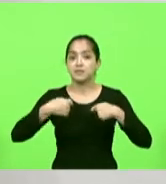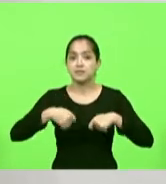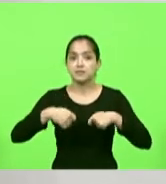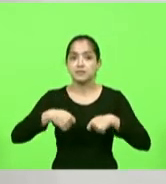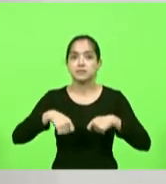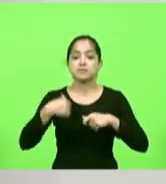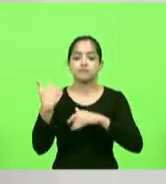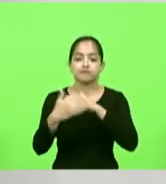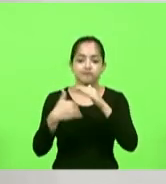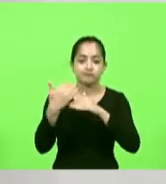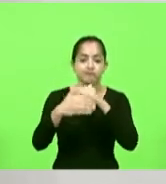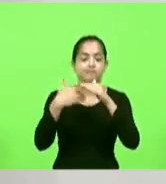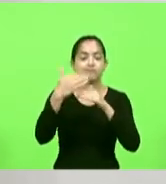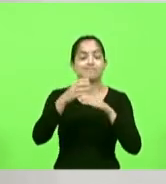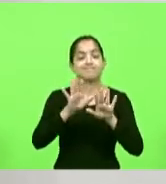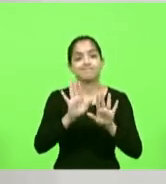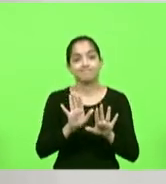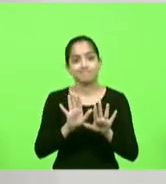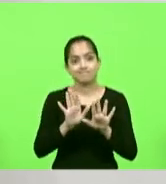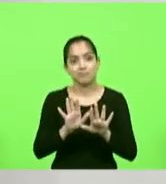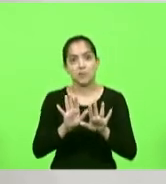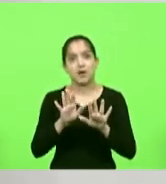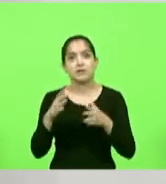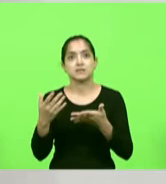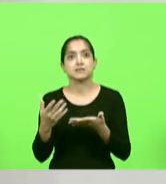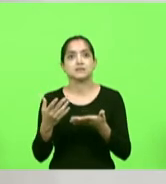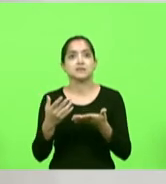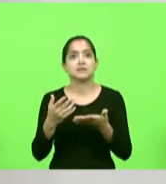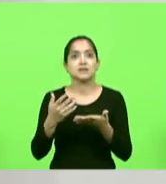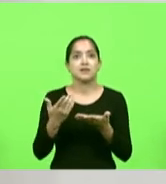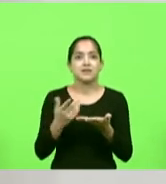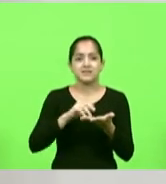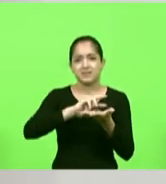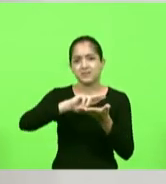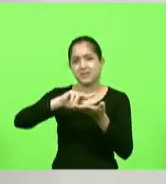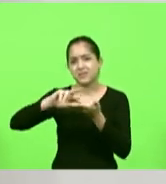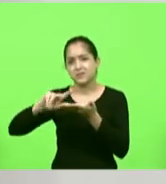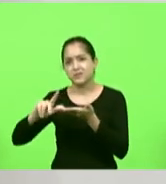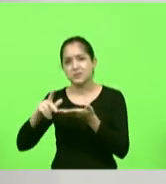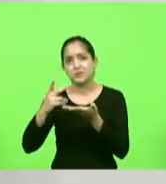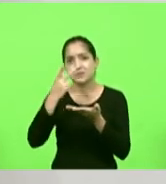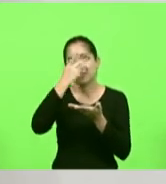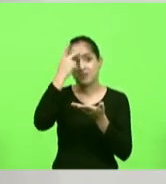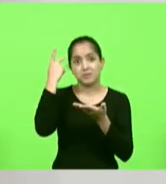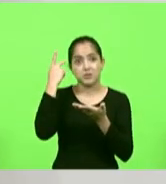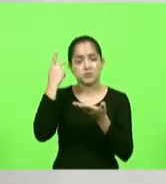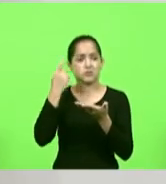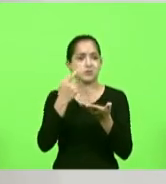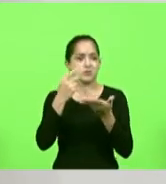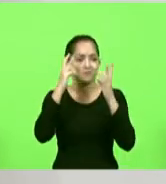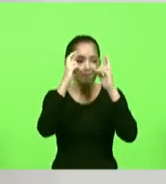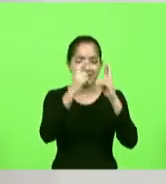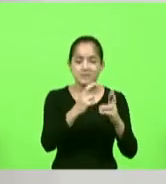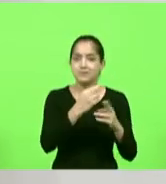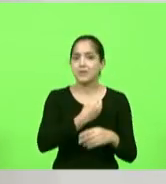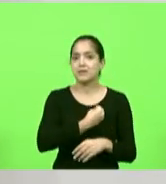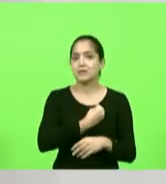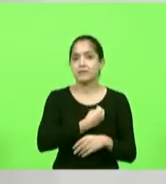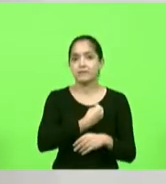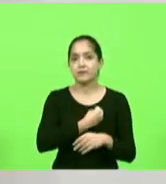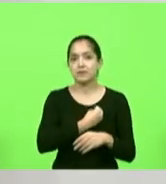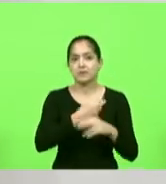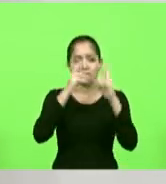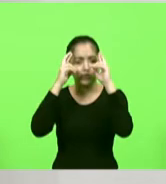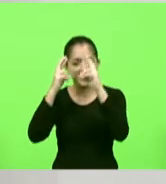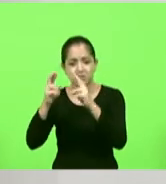desenvolver mas de repente tem uma atrocidade de um monte de gente que não respeita a vida que não respeita ninguém